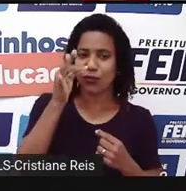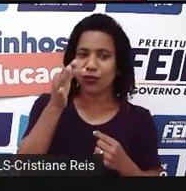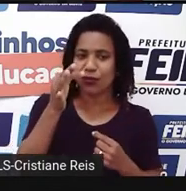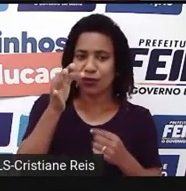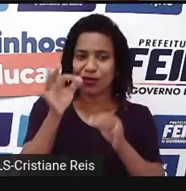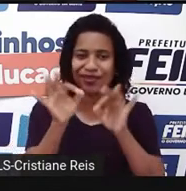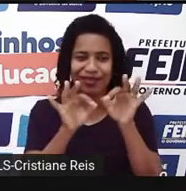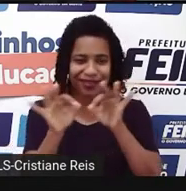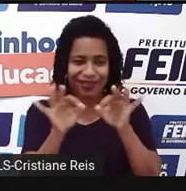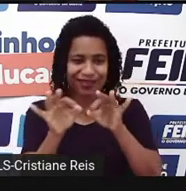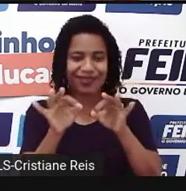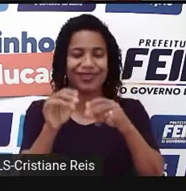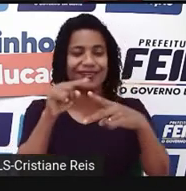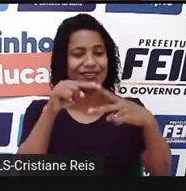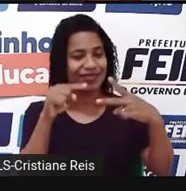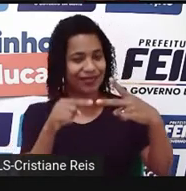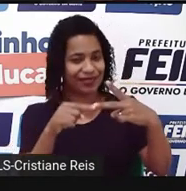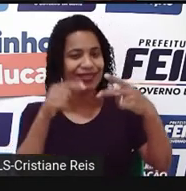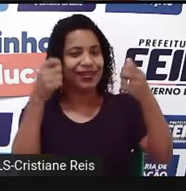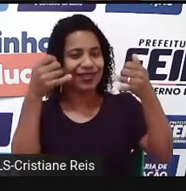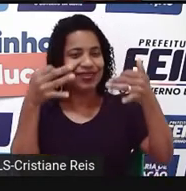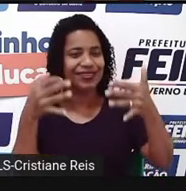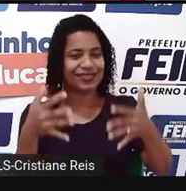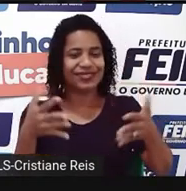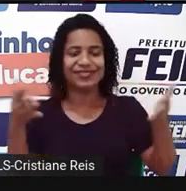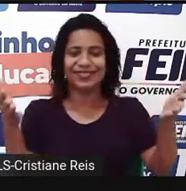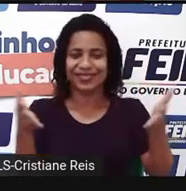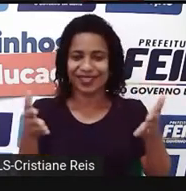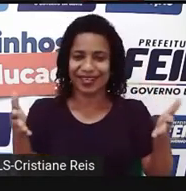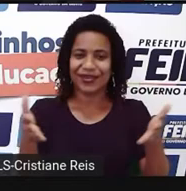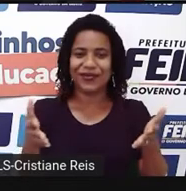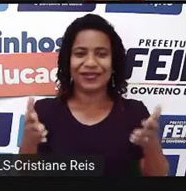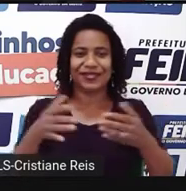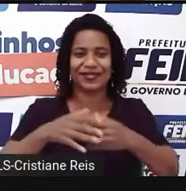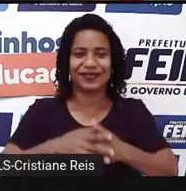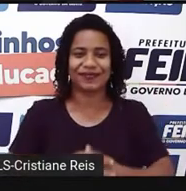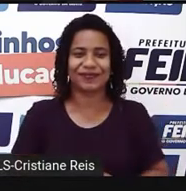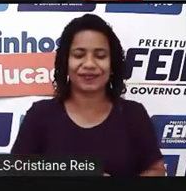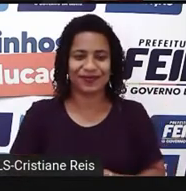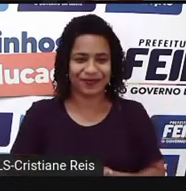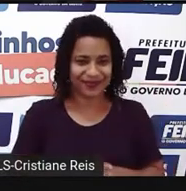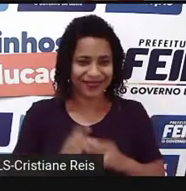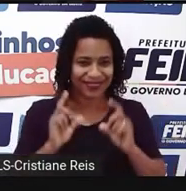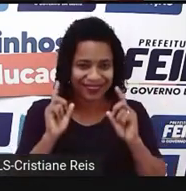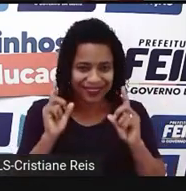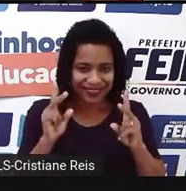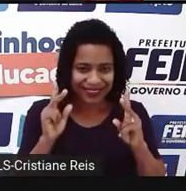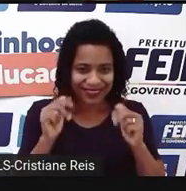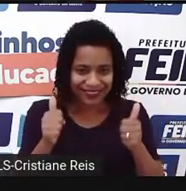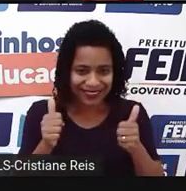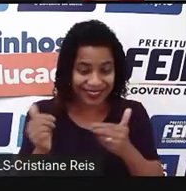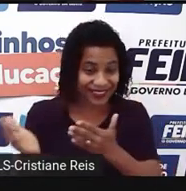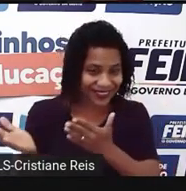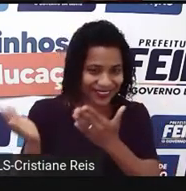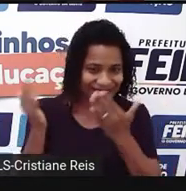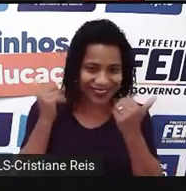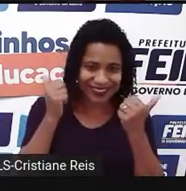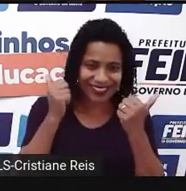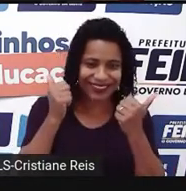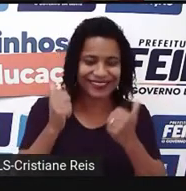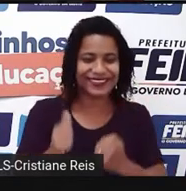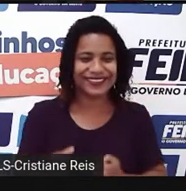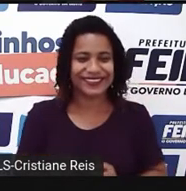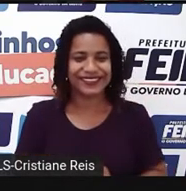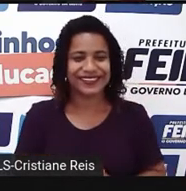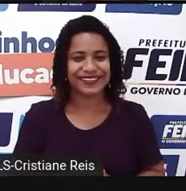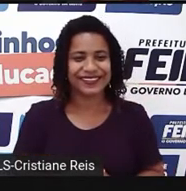sobre isso que nós vamos desenvolver a nossa aprendizagem de hoje. Ok? Vamos juntos comigo? Let's go!